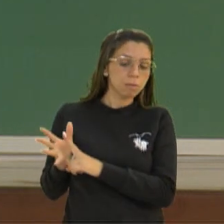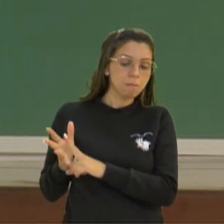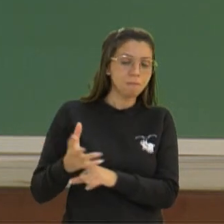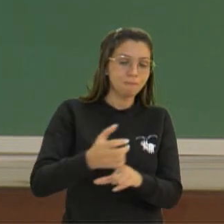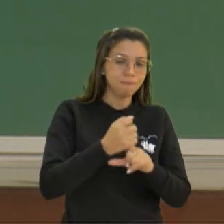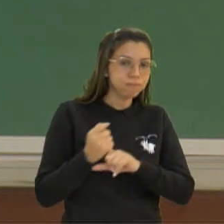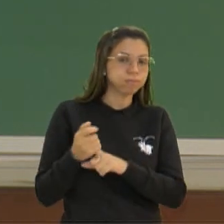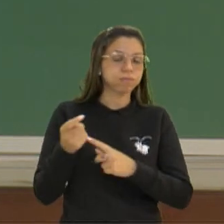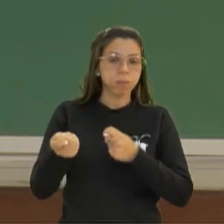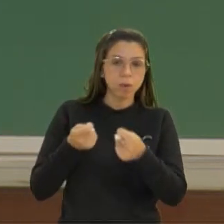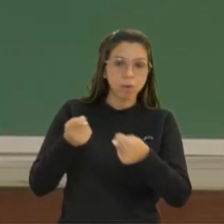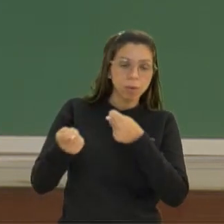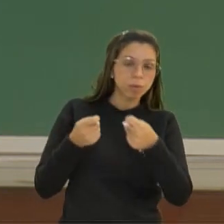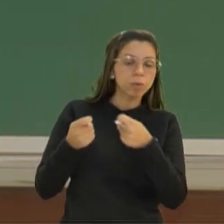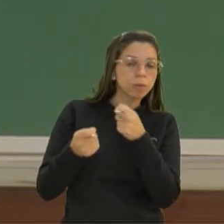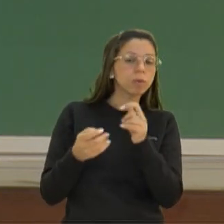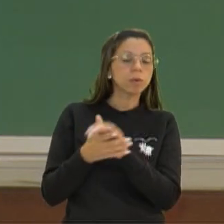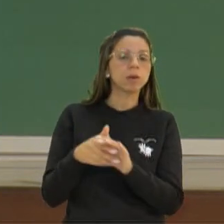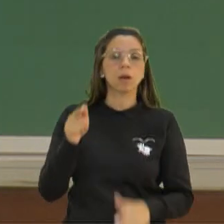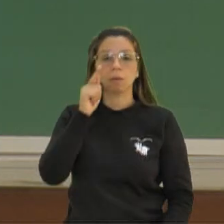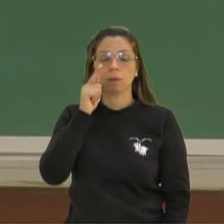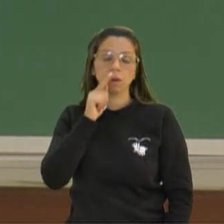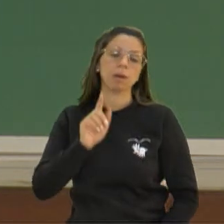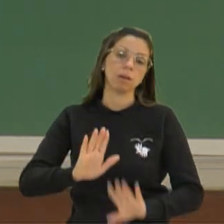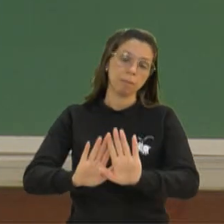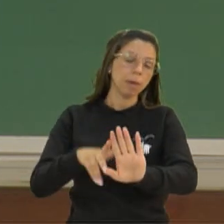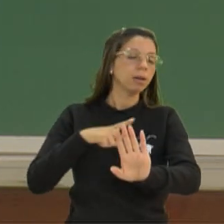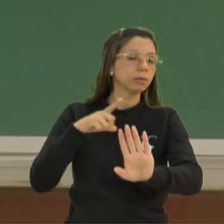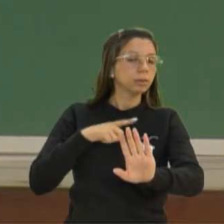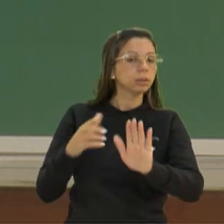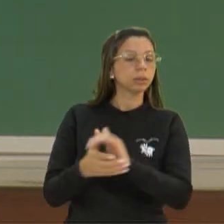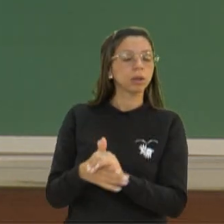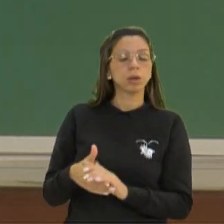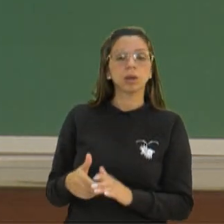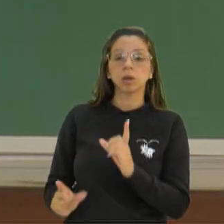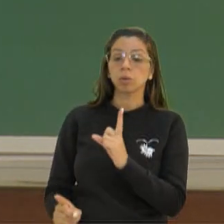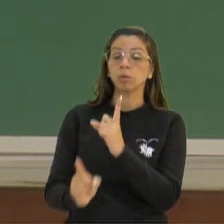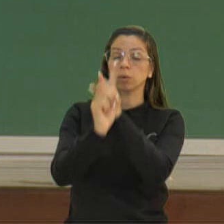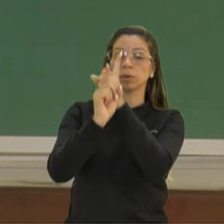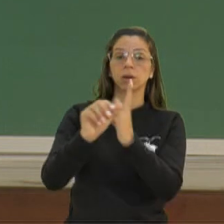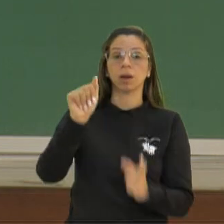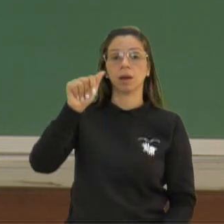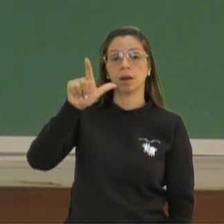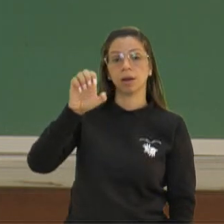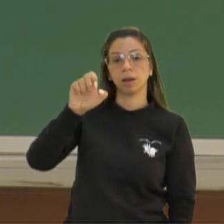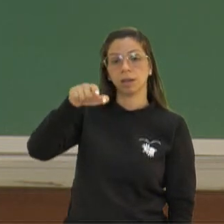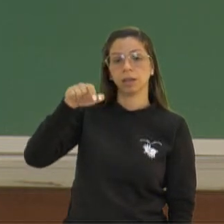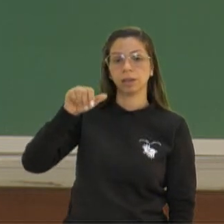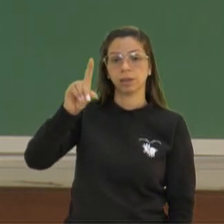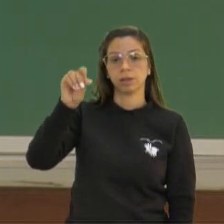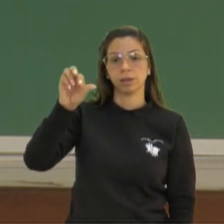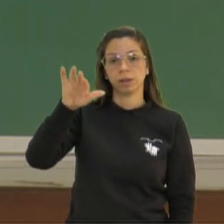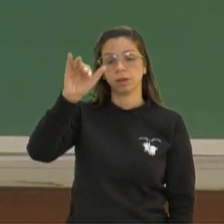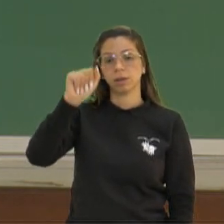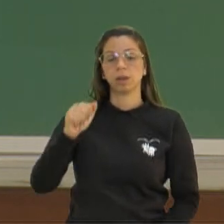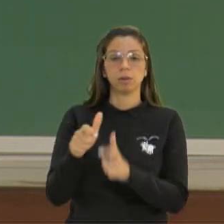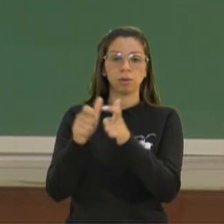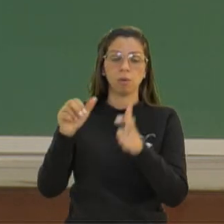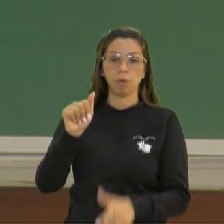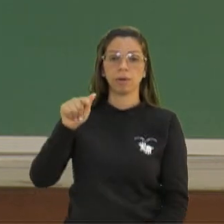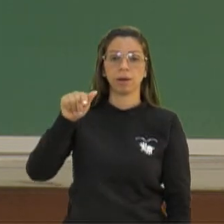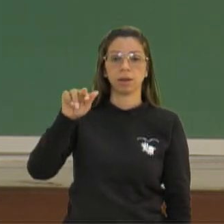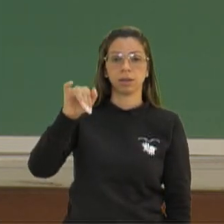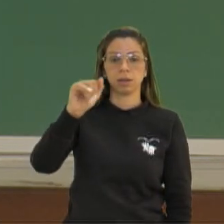Mesopotâmia, mas encontraram uma resistência. Alexandre, o Grande, já tinha conquistado a Grécia